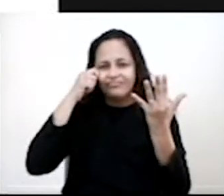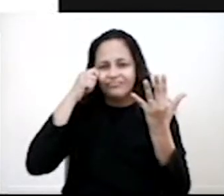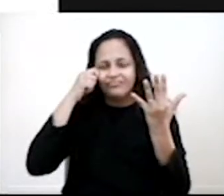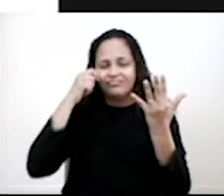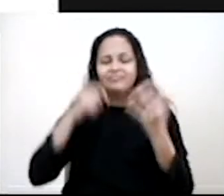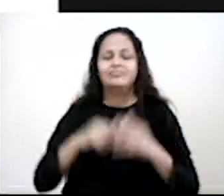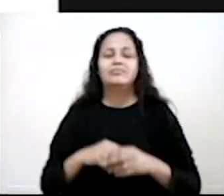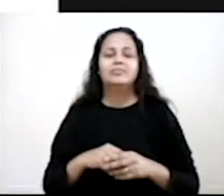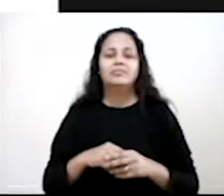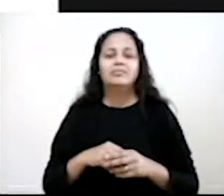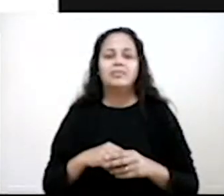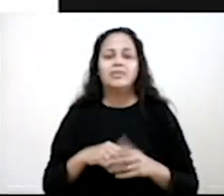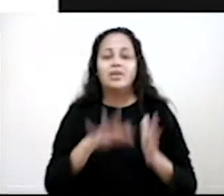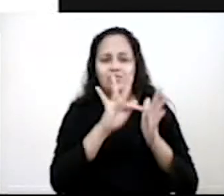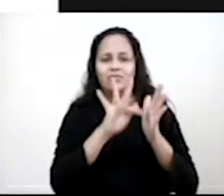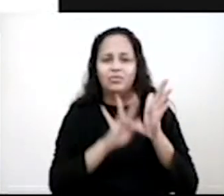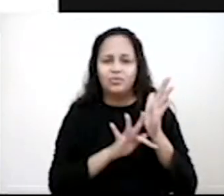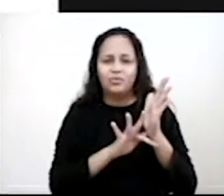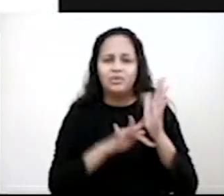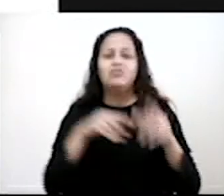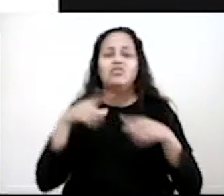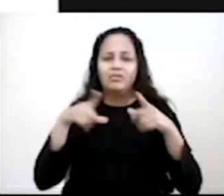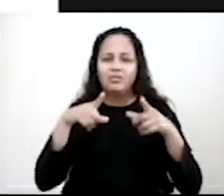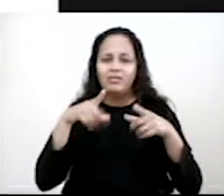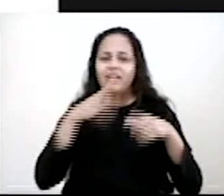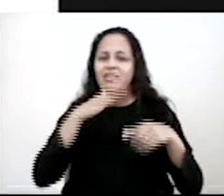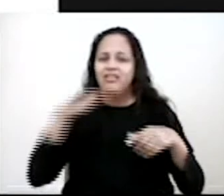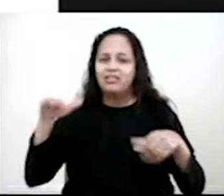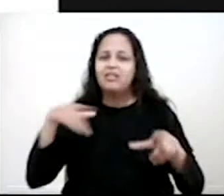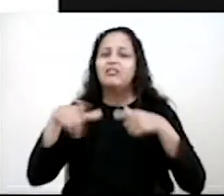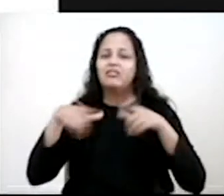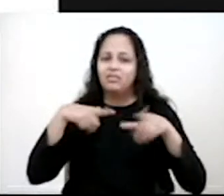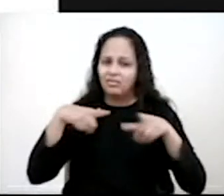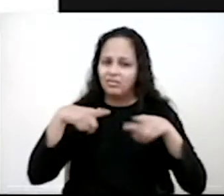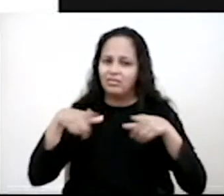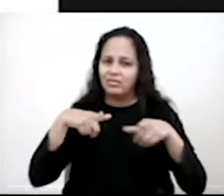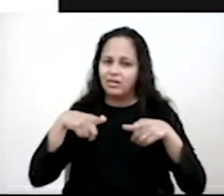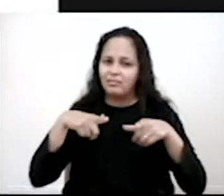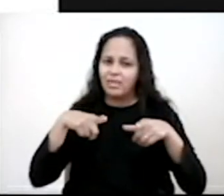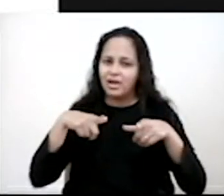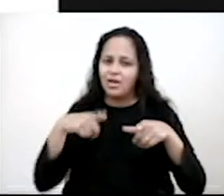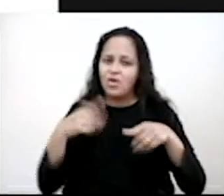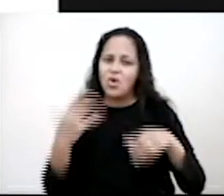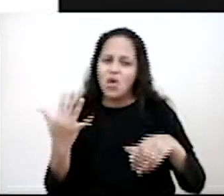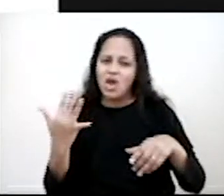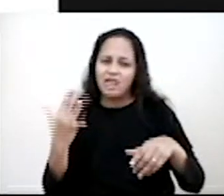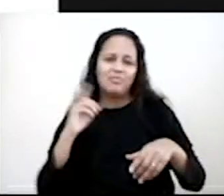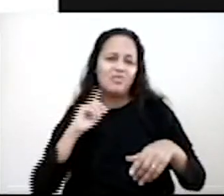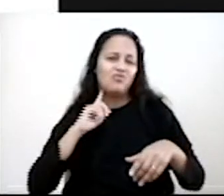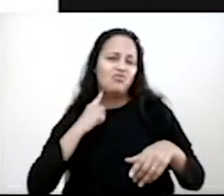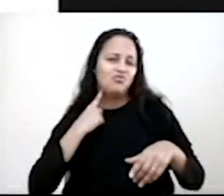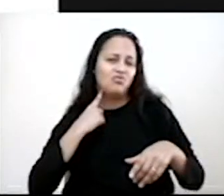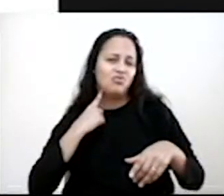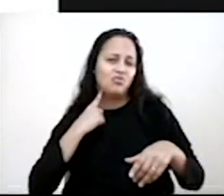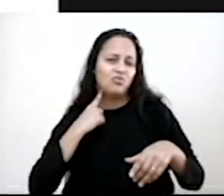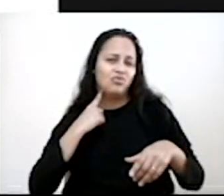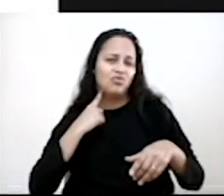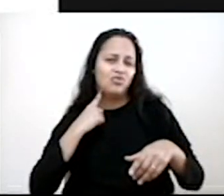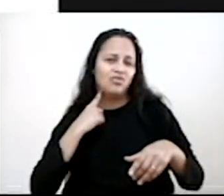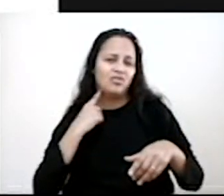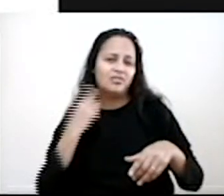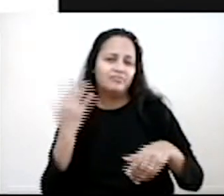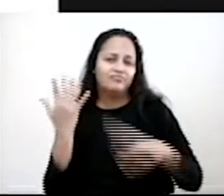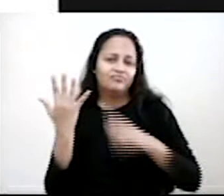do cartaz que nós acabamos de ver. Então, que as crianças trabalham lá com as mãos sujas, né?